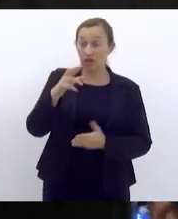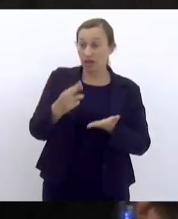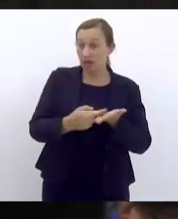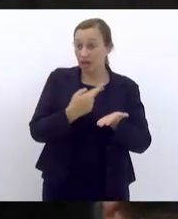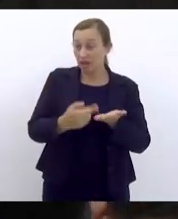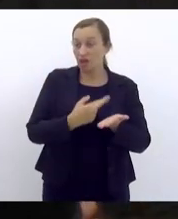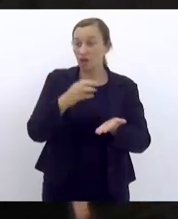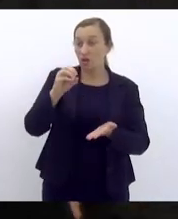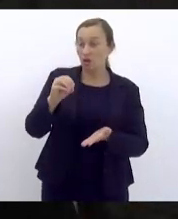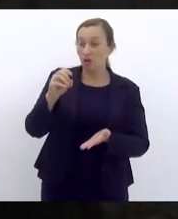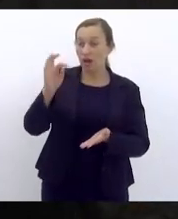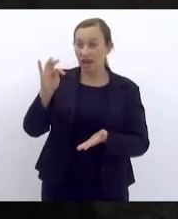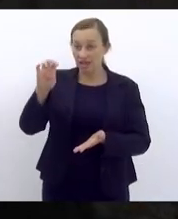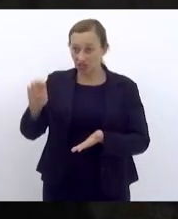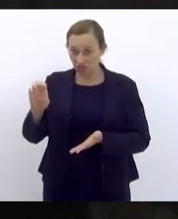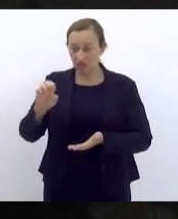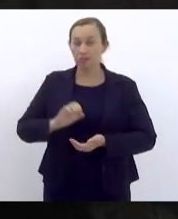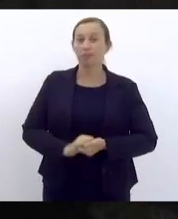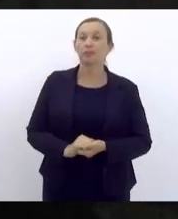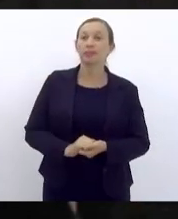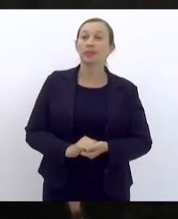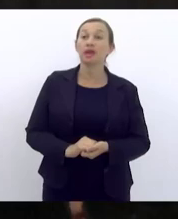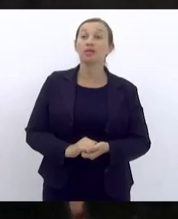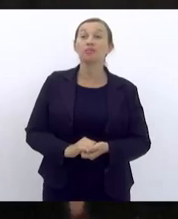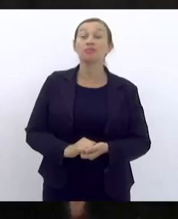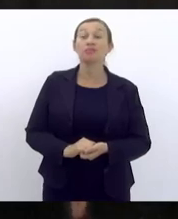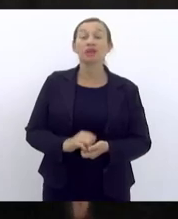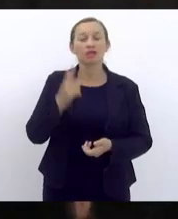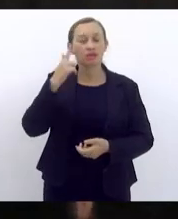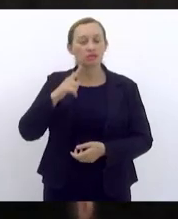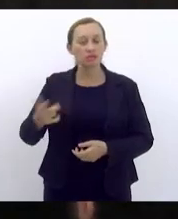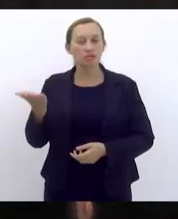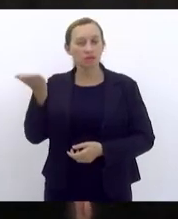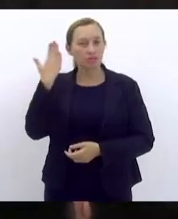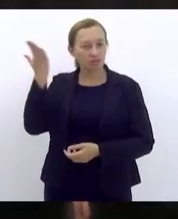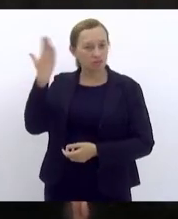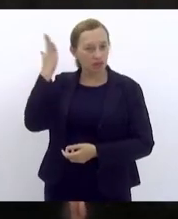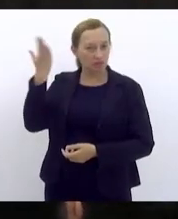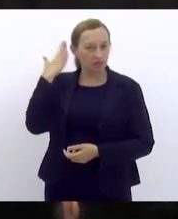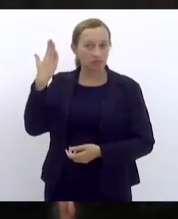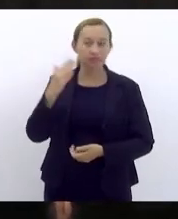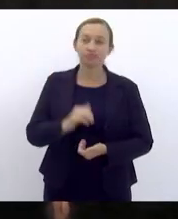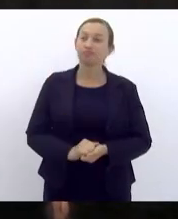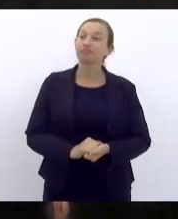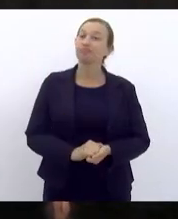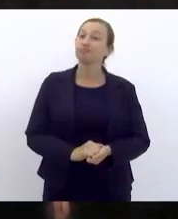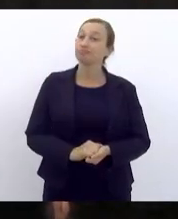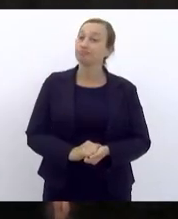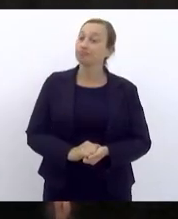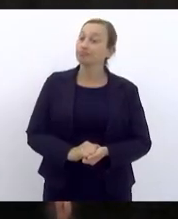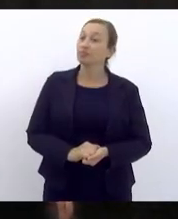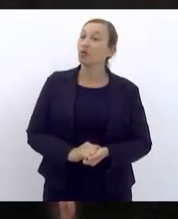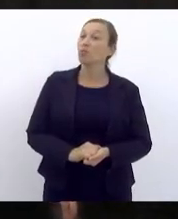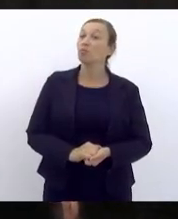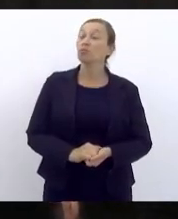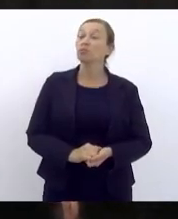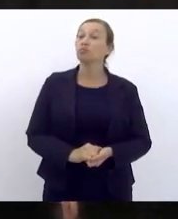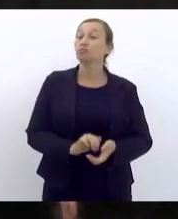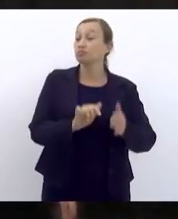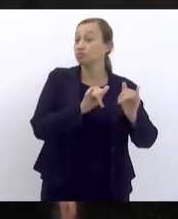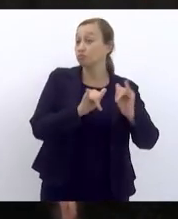Oeste e na semana passada por ocasião de uma matéria